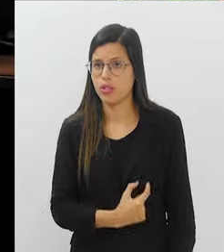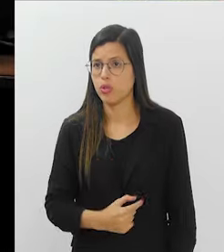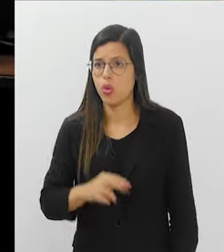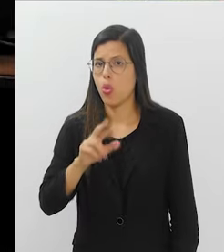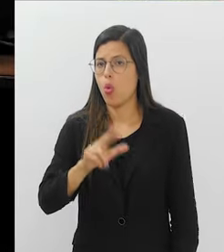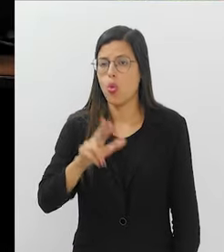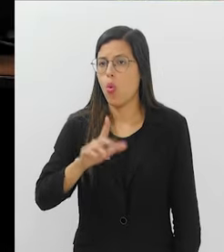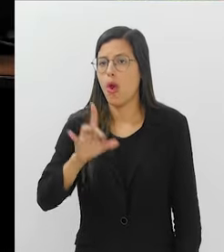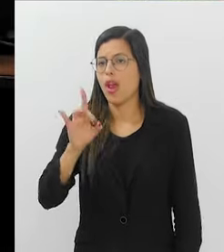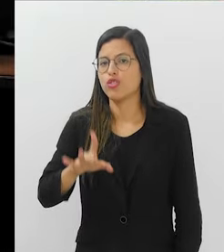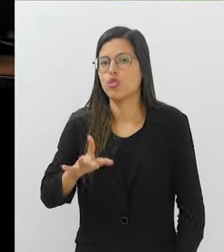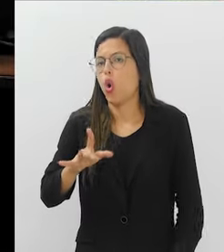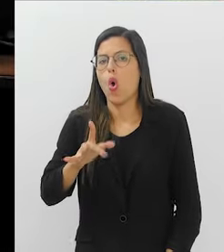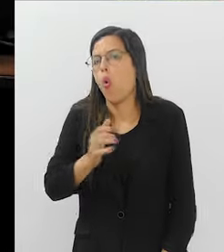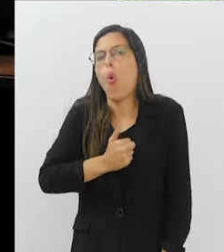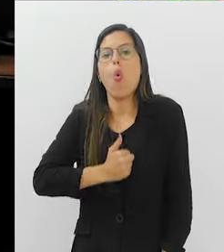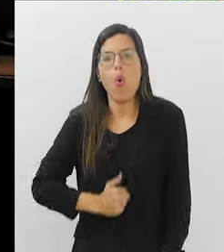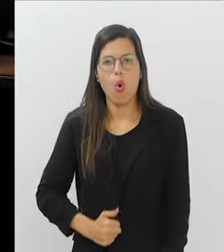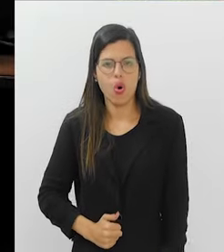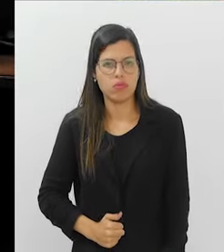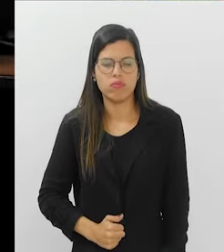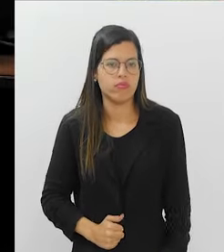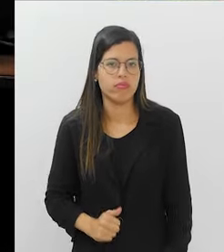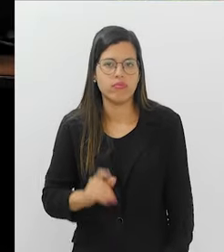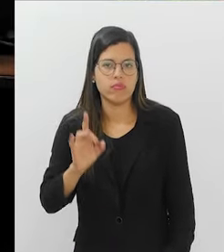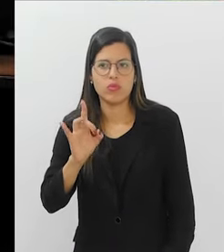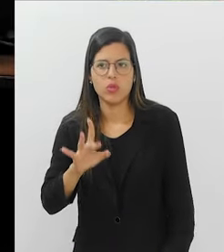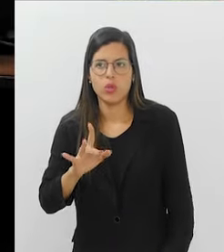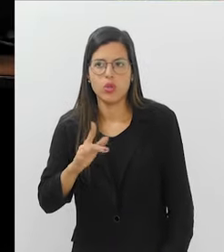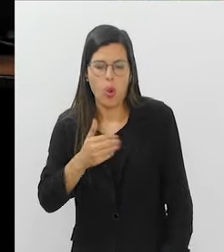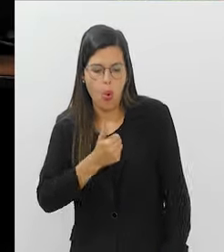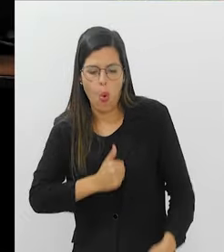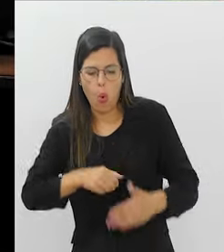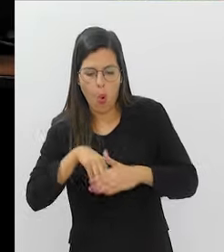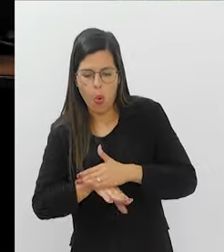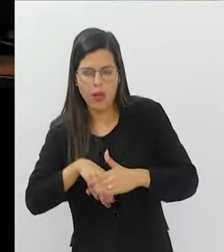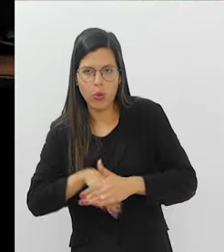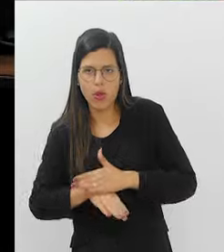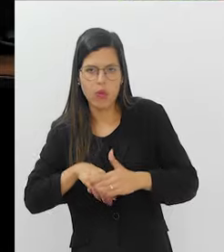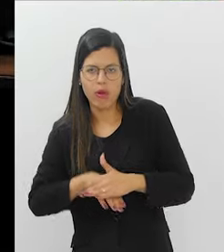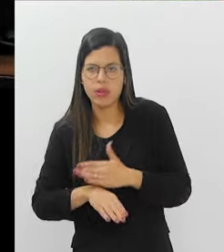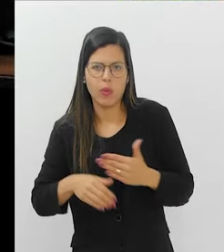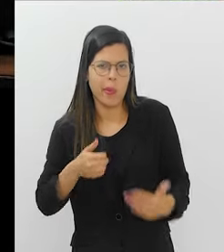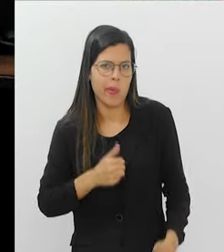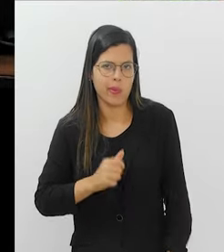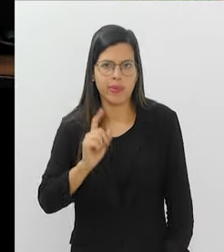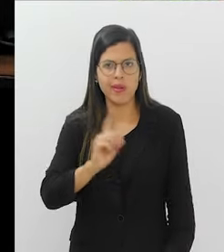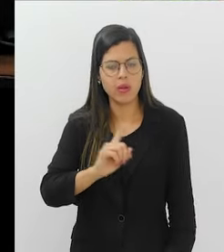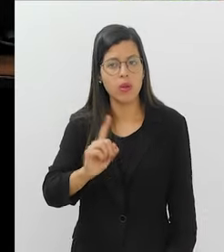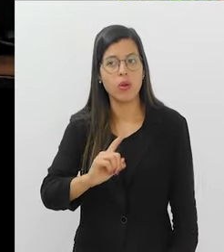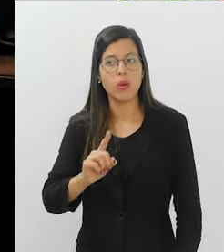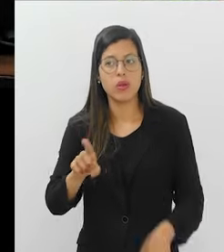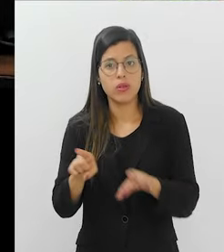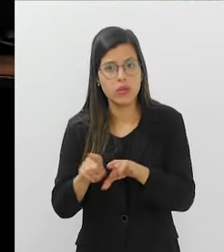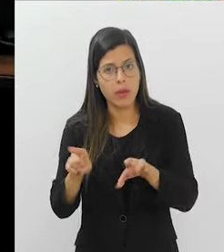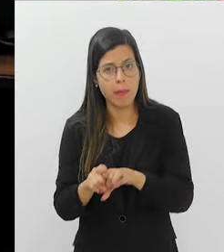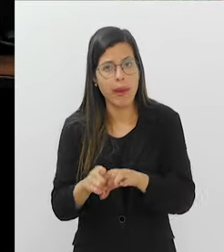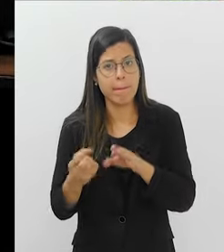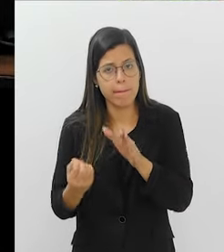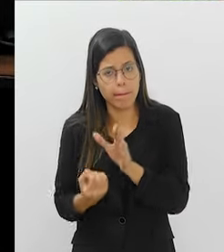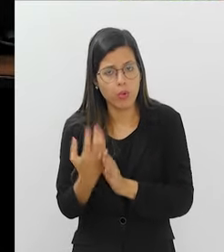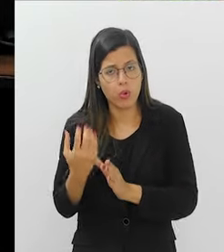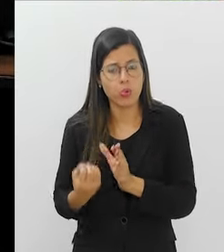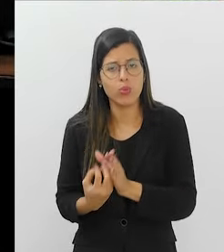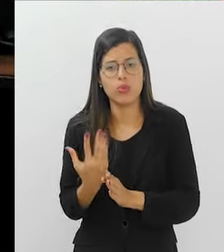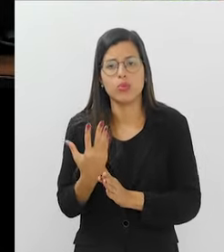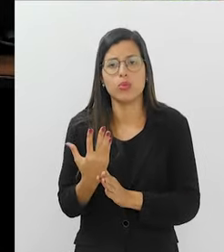nosso intestino não é só um saco de cocô. Ele não é só um saco para armazenar cocô. Ele também é um